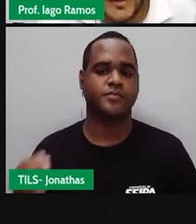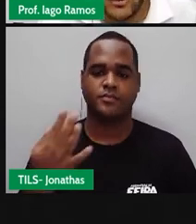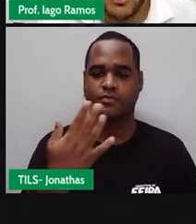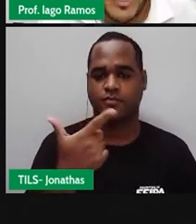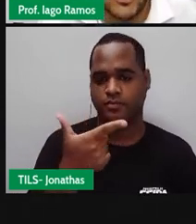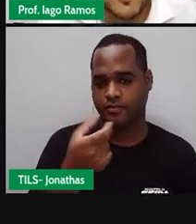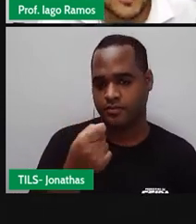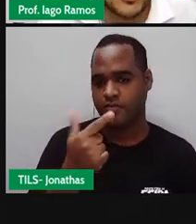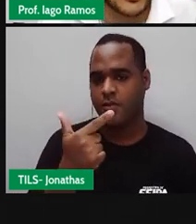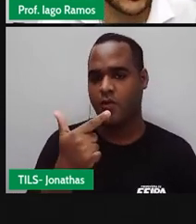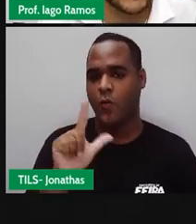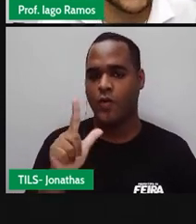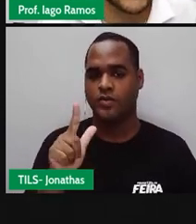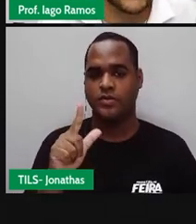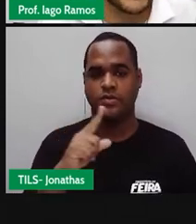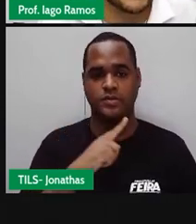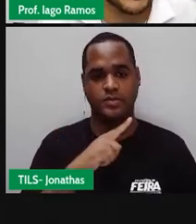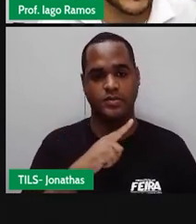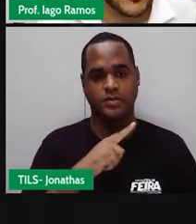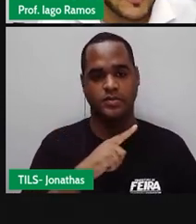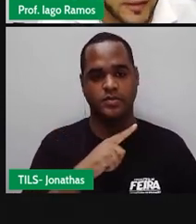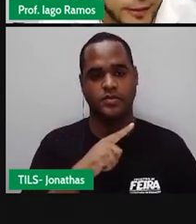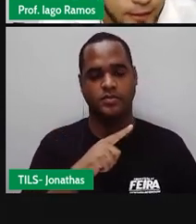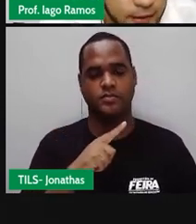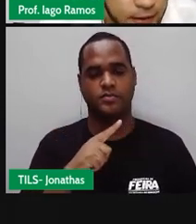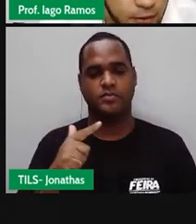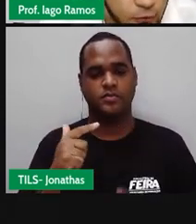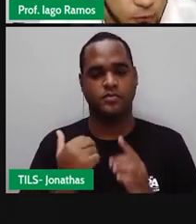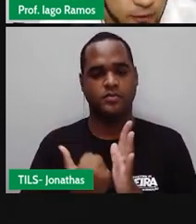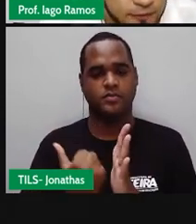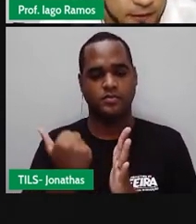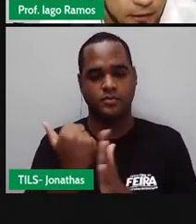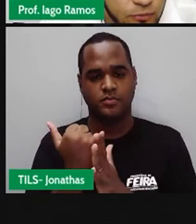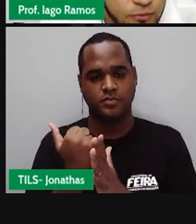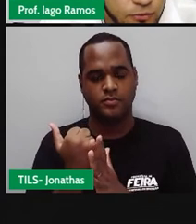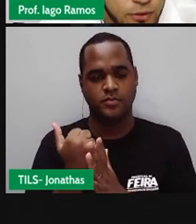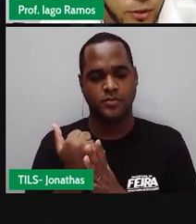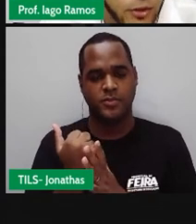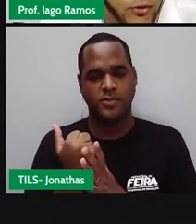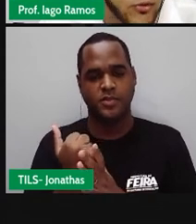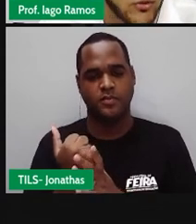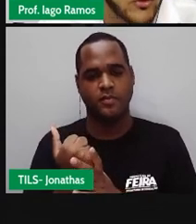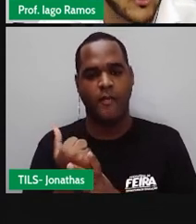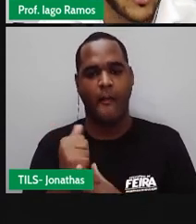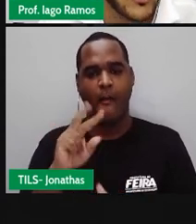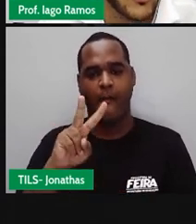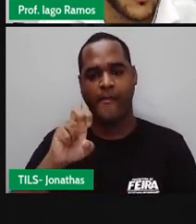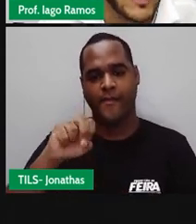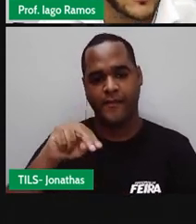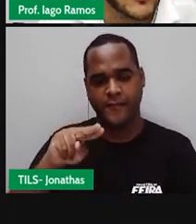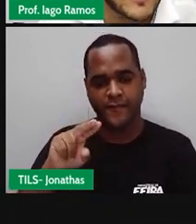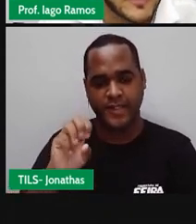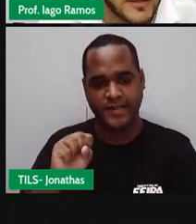e o maiorzão de todos, o último de todos aqui, foi Vênus, com